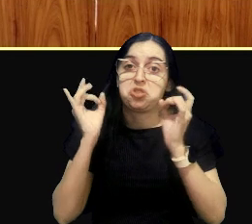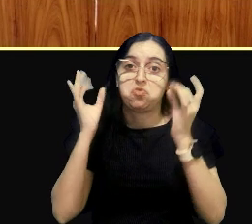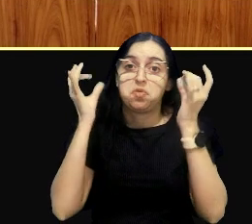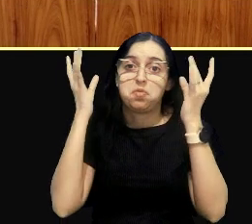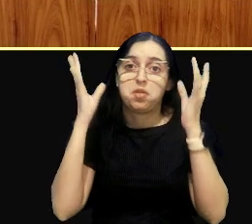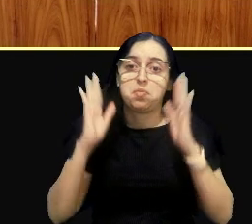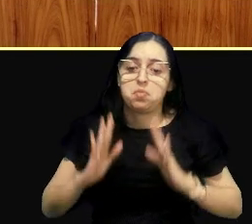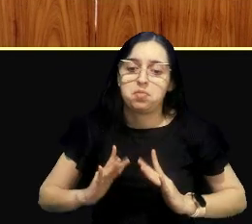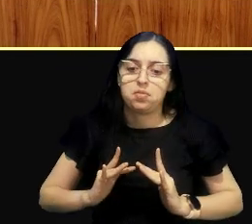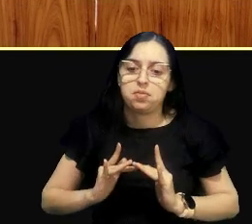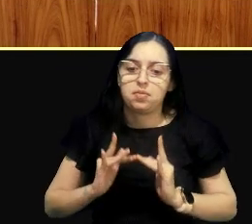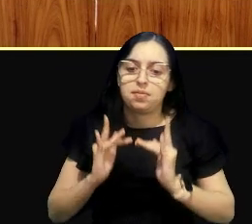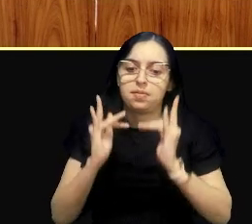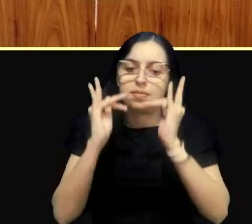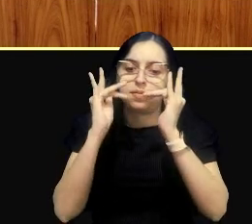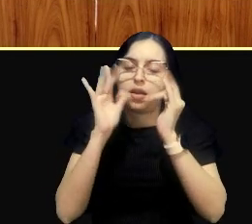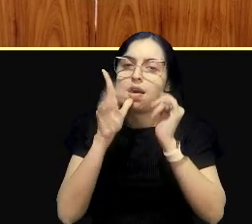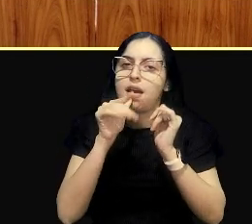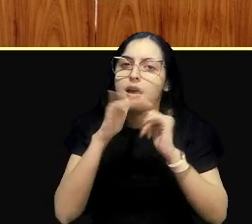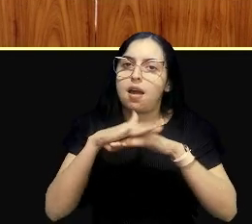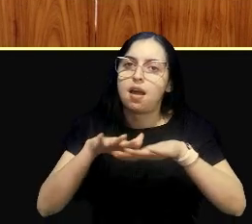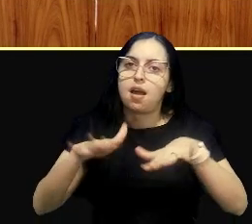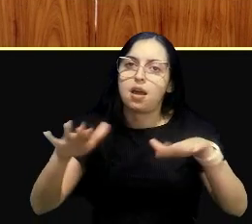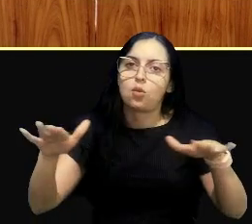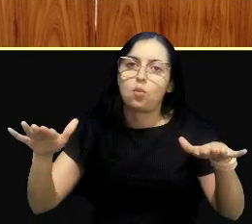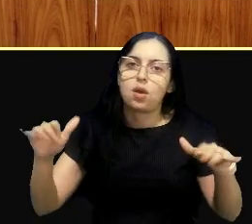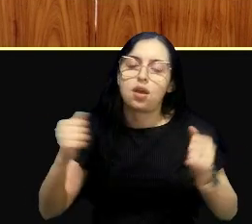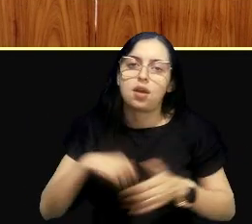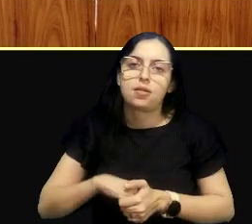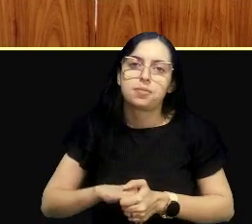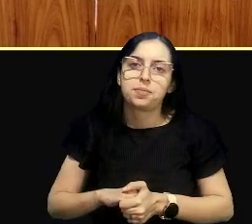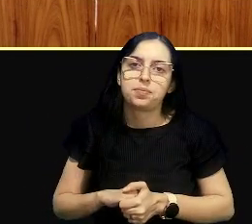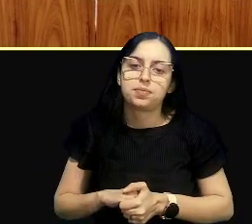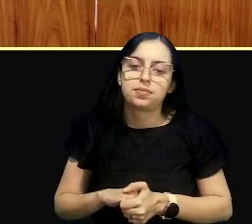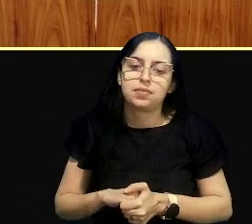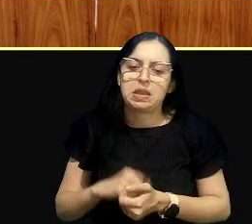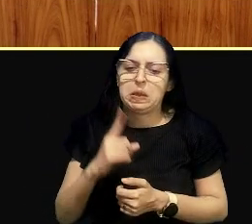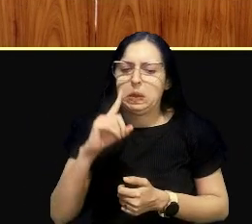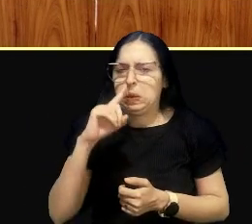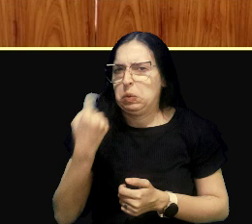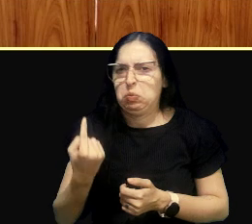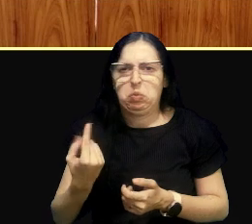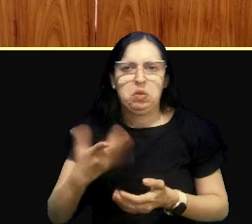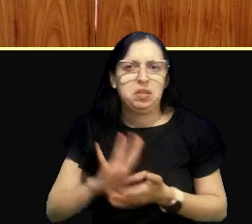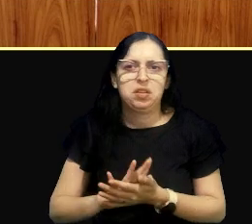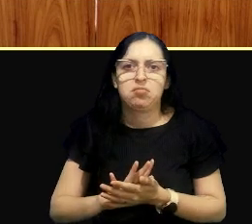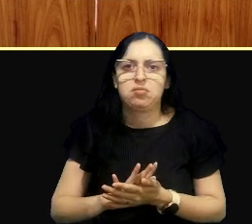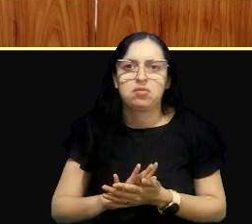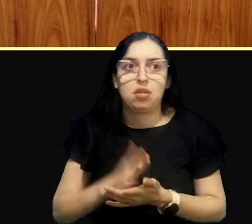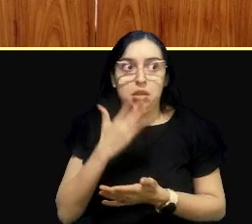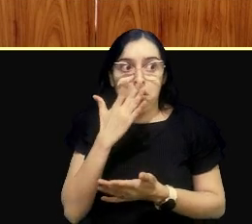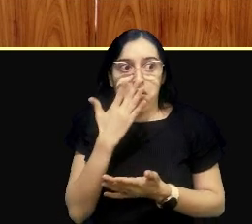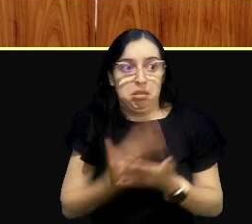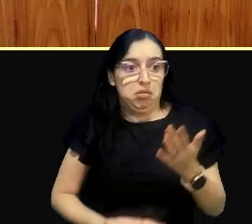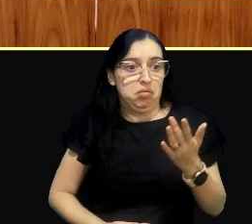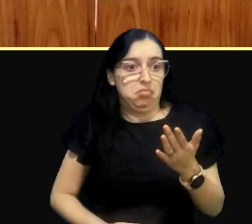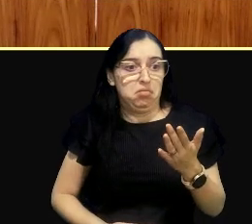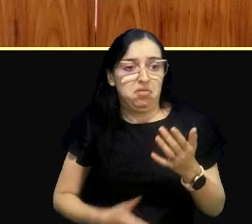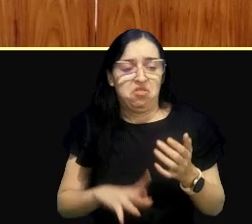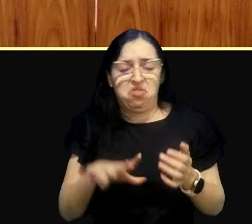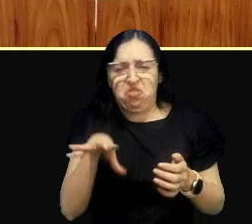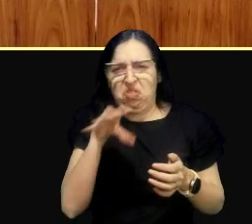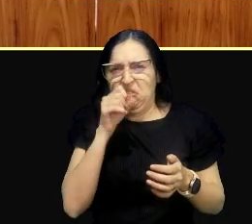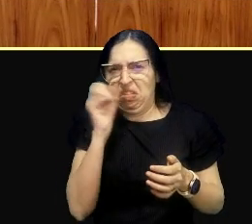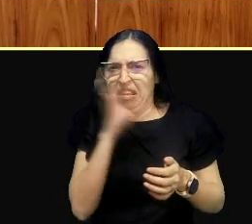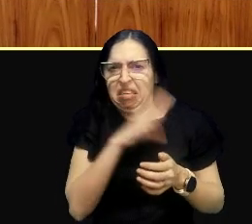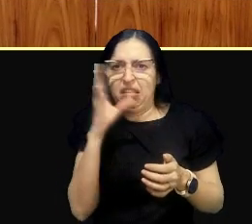na beira, a gente chama beira-mar, mas é uma orlinha, assim, que é o mangue, que é podre, quem não mora lá, fica espantado com o fedor, mas